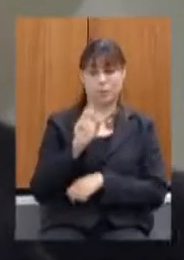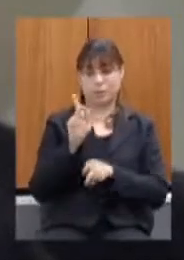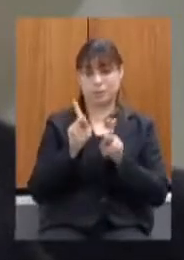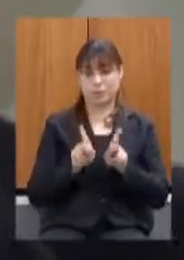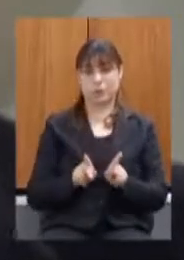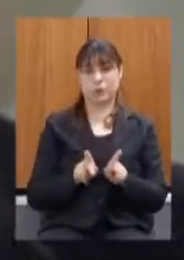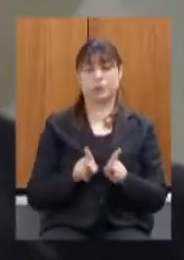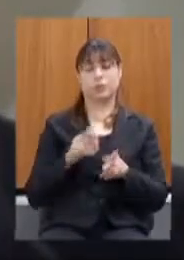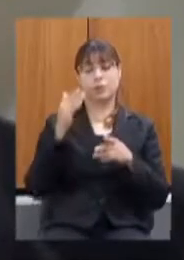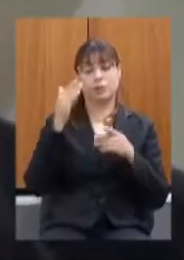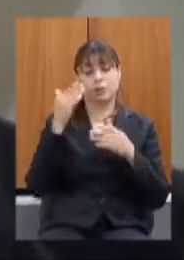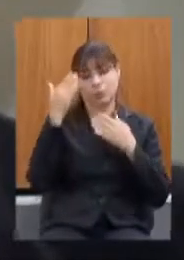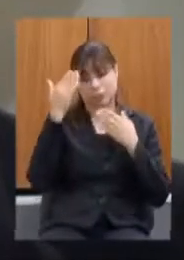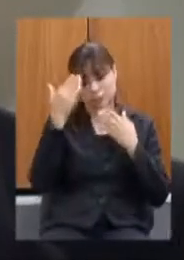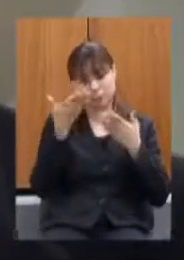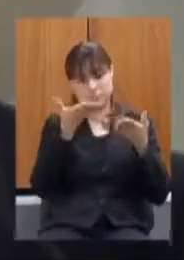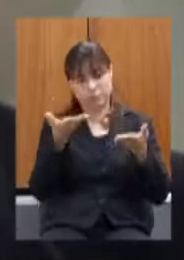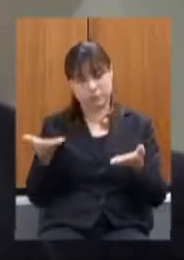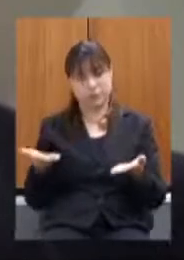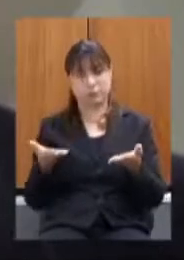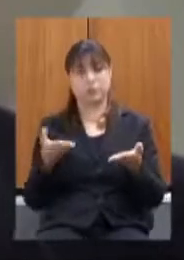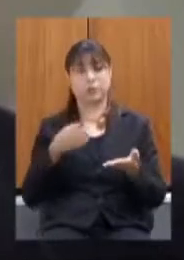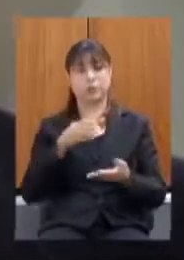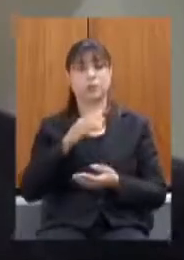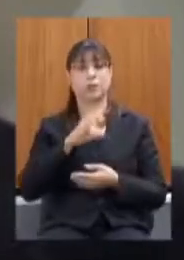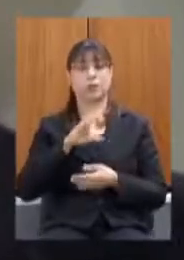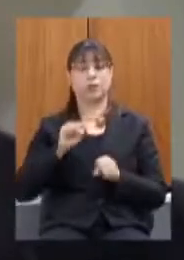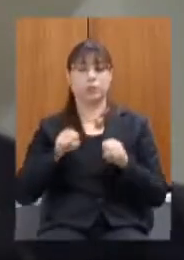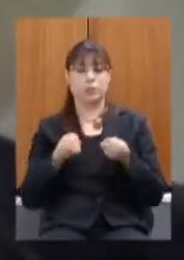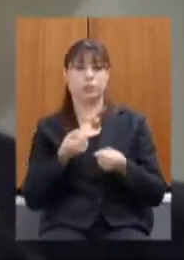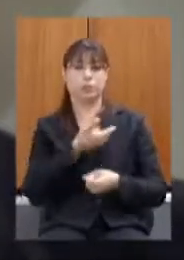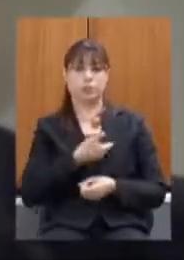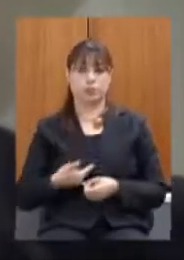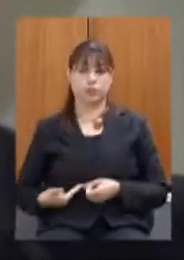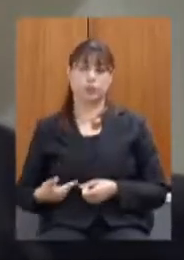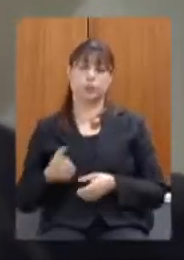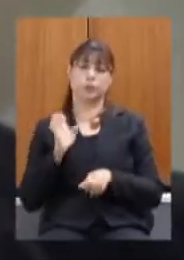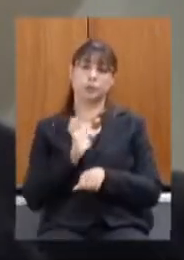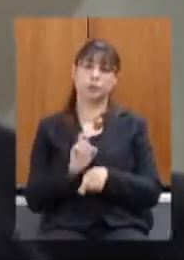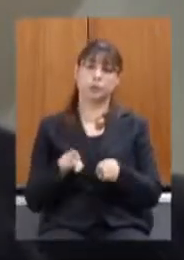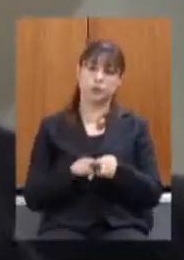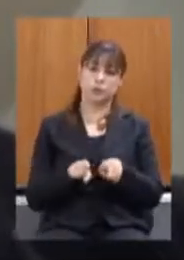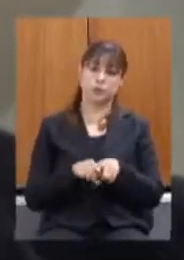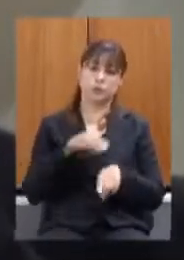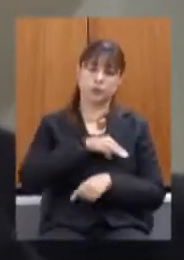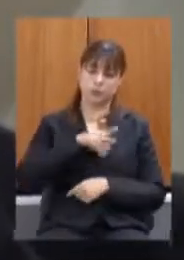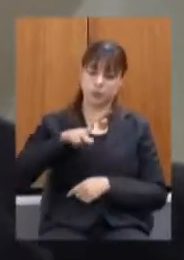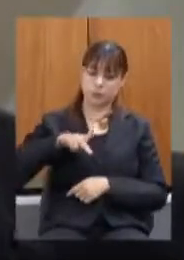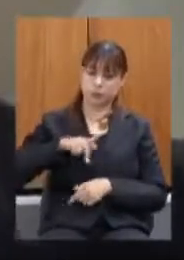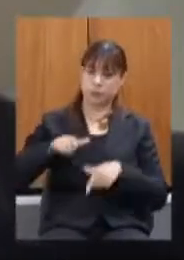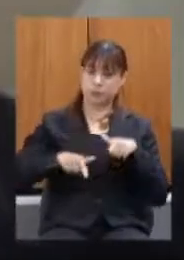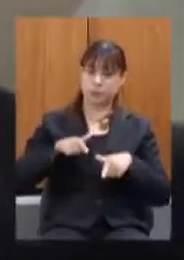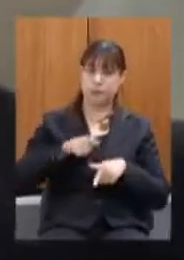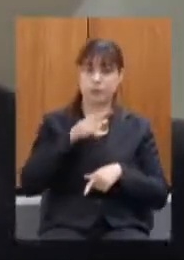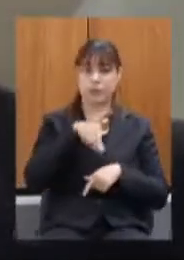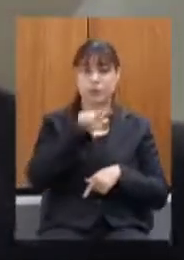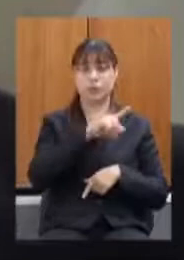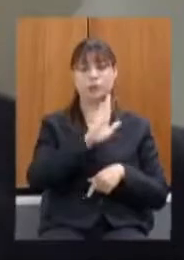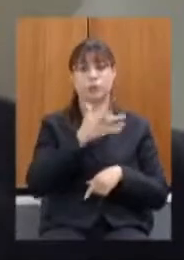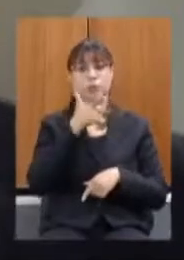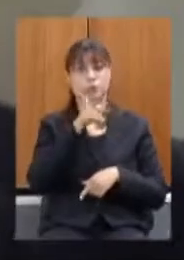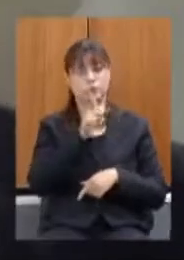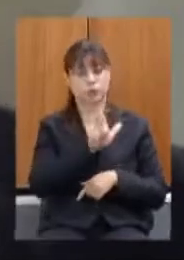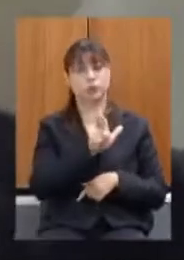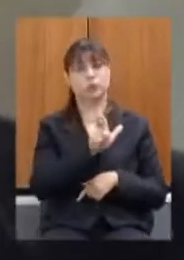graças a atuação da Defensoria Pública do Estado do Ministério Público do Estado já receberam a sua indenização